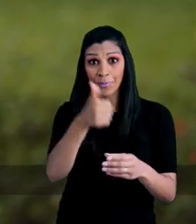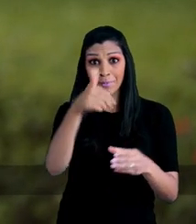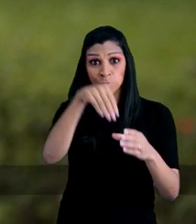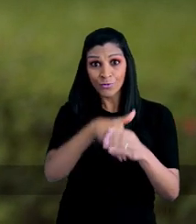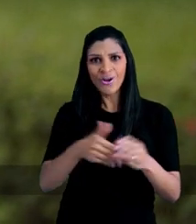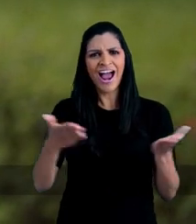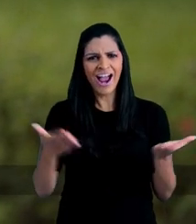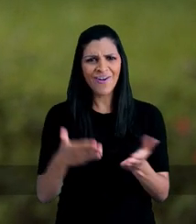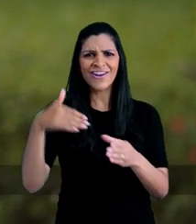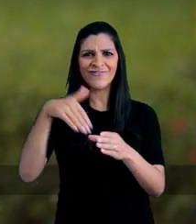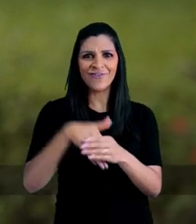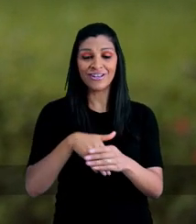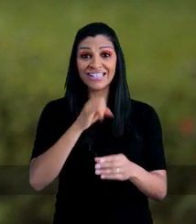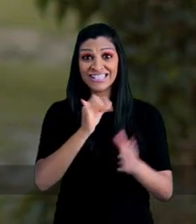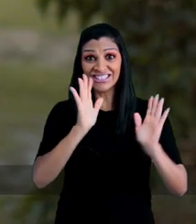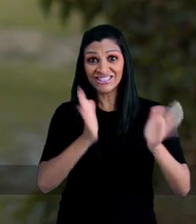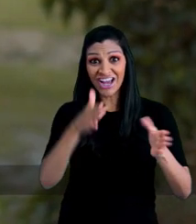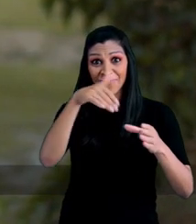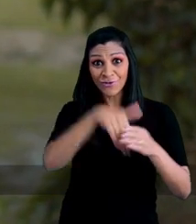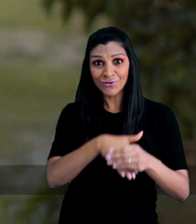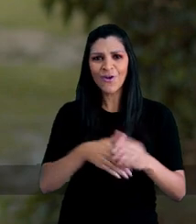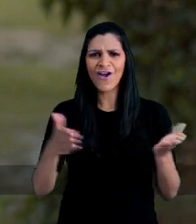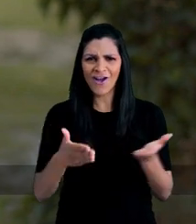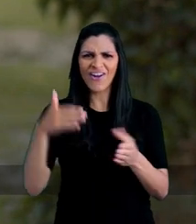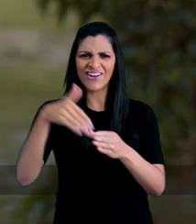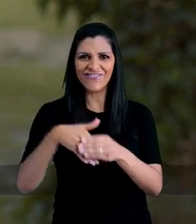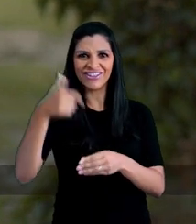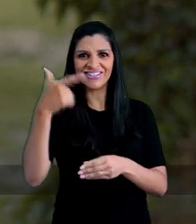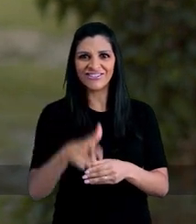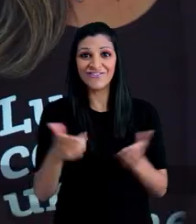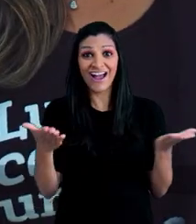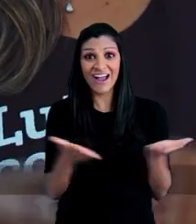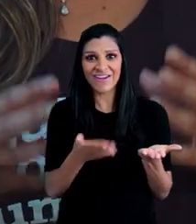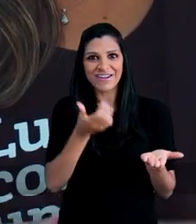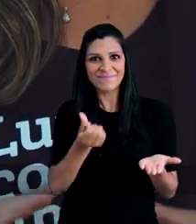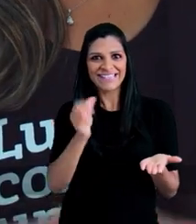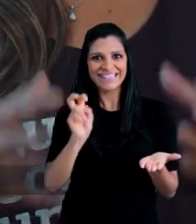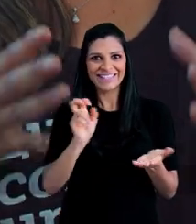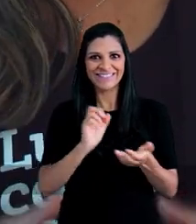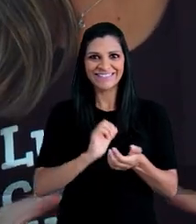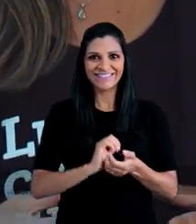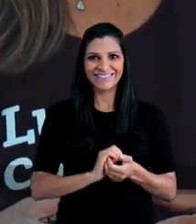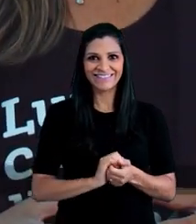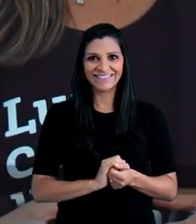votou no primeiro turno, vote agora. Se votou, vota de novo. Agora é 65. votou,